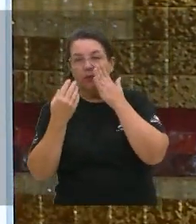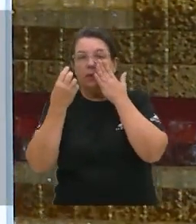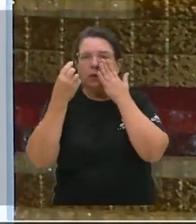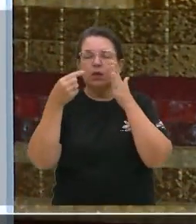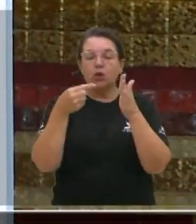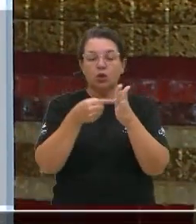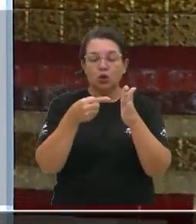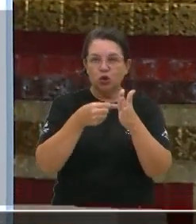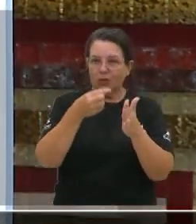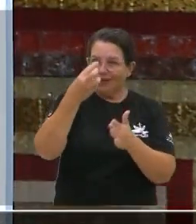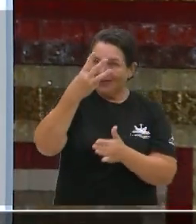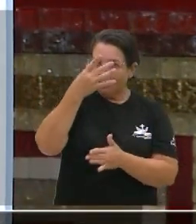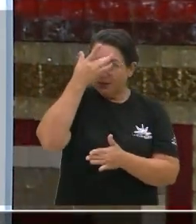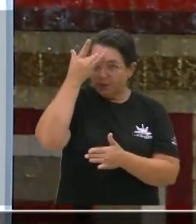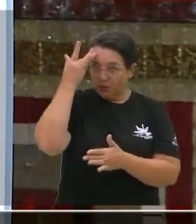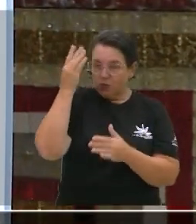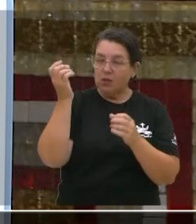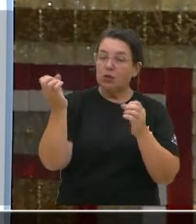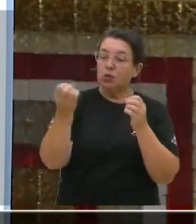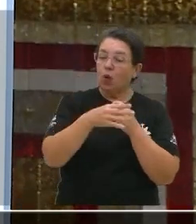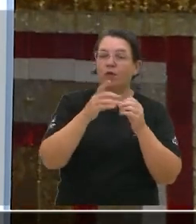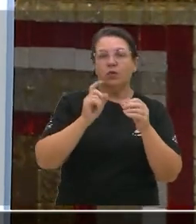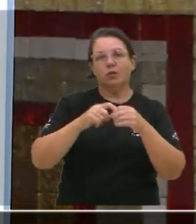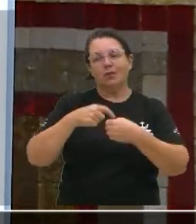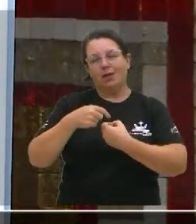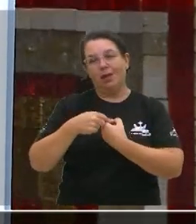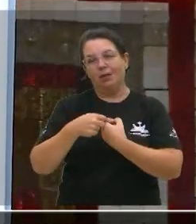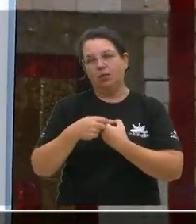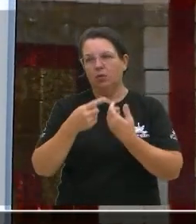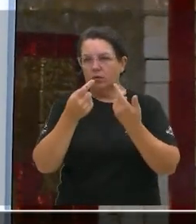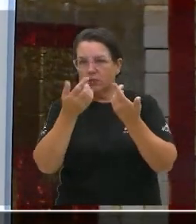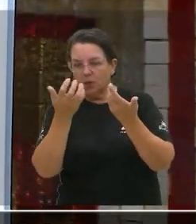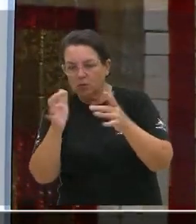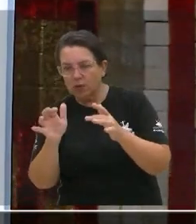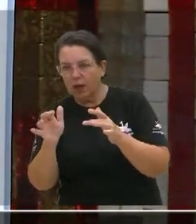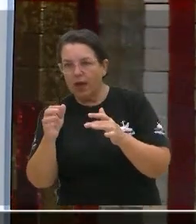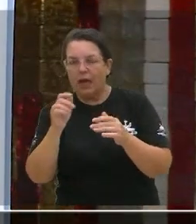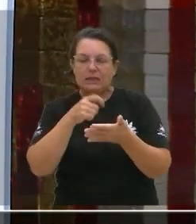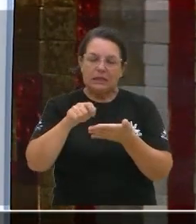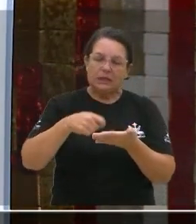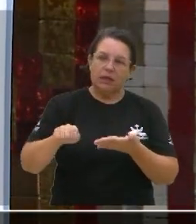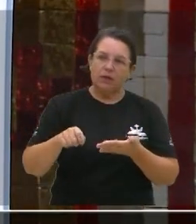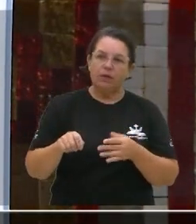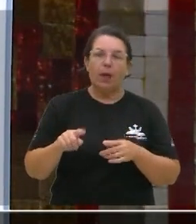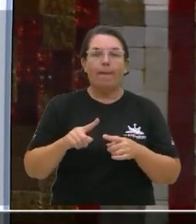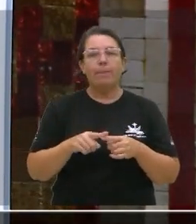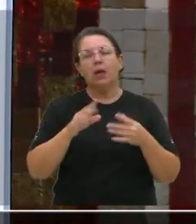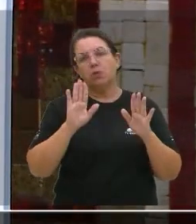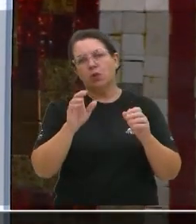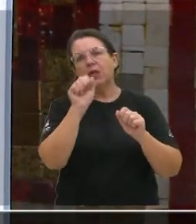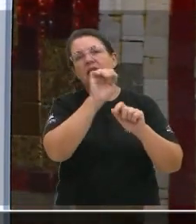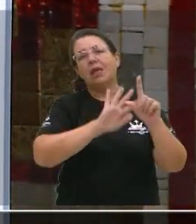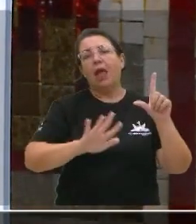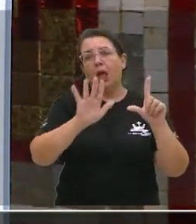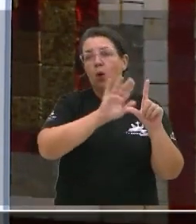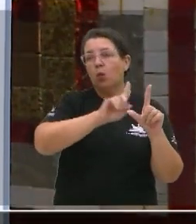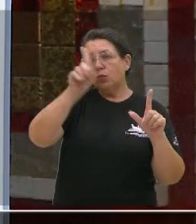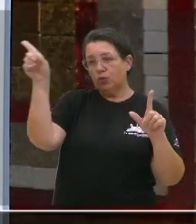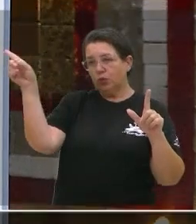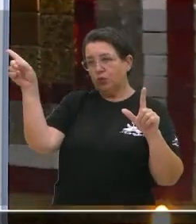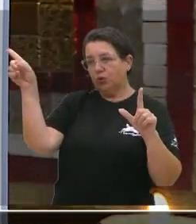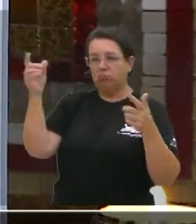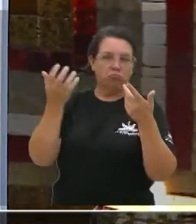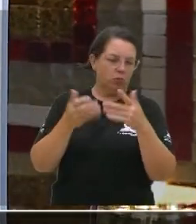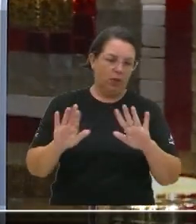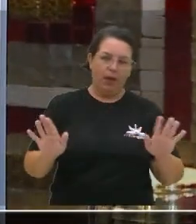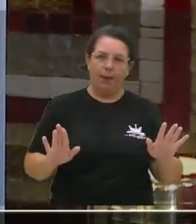três novos associados. Você não quer indicar, escrever? Pode pelo QR Code. Se não